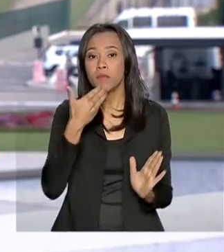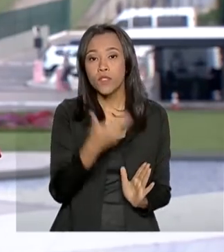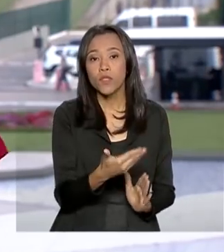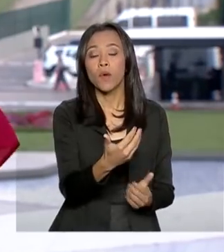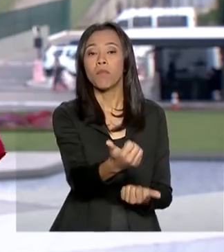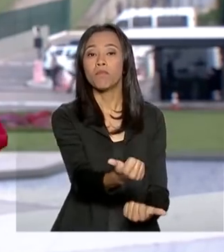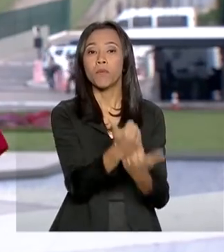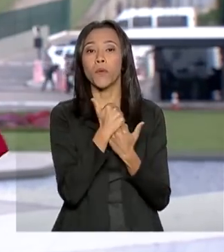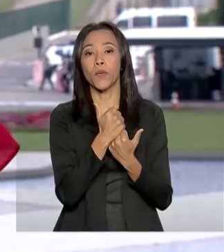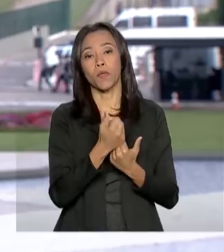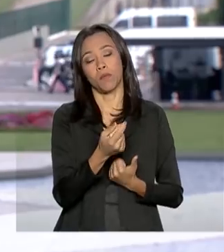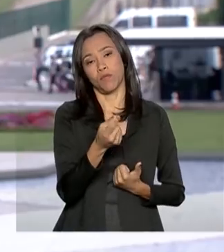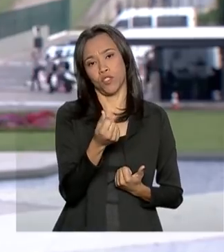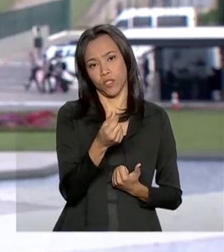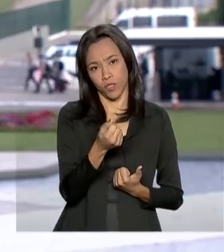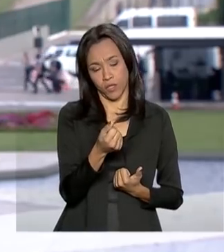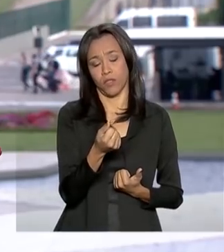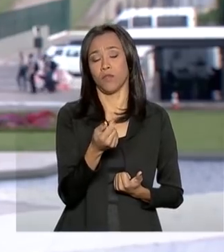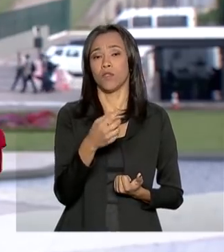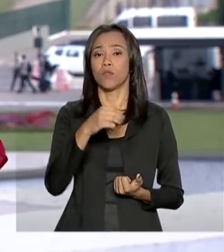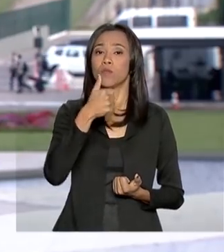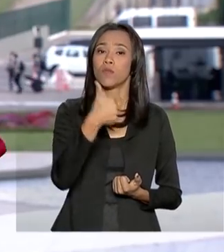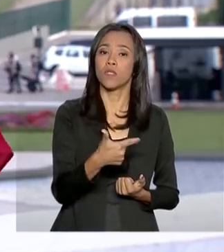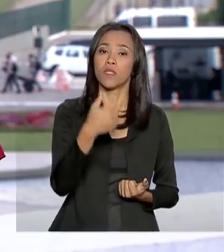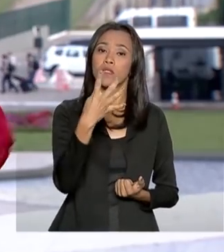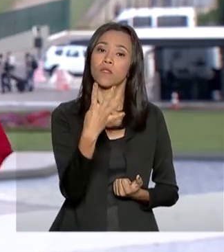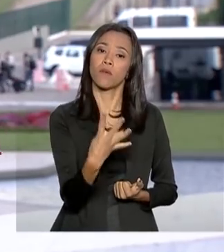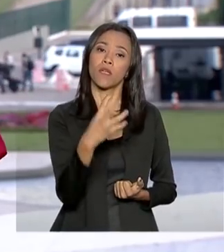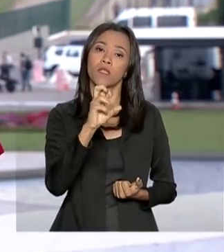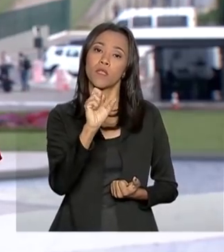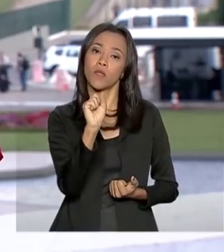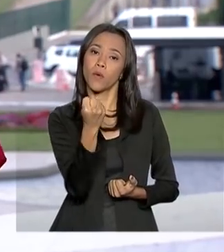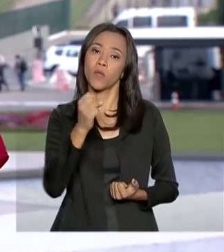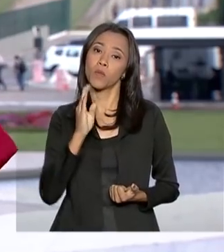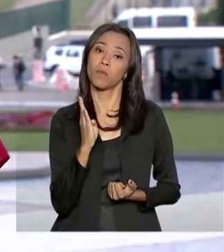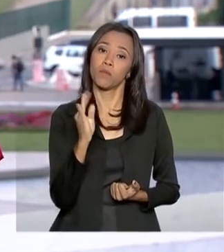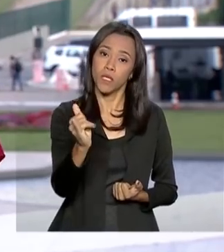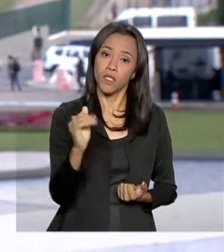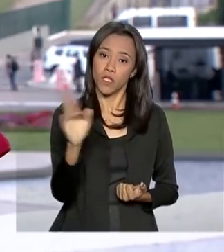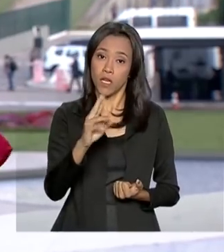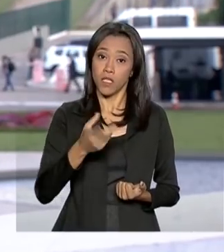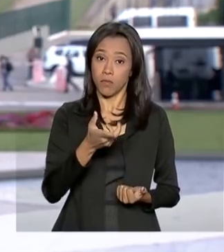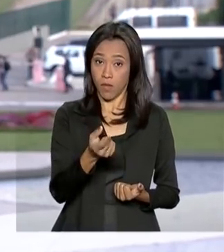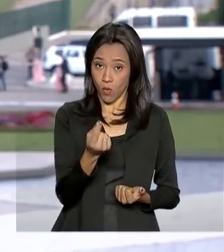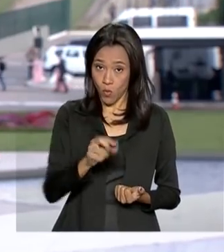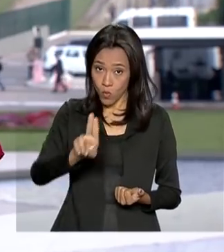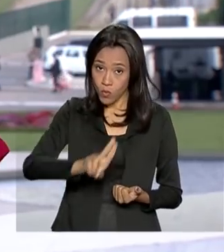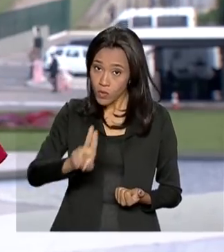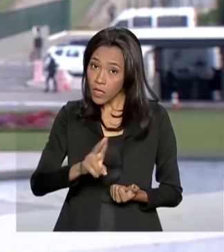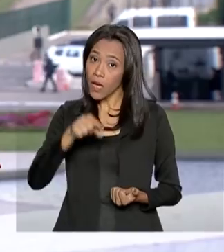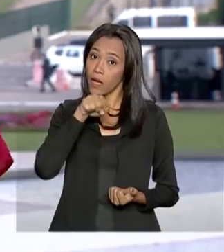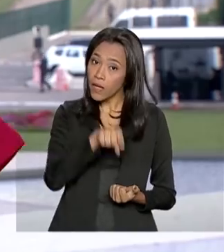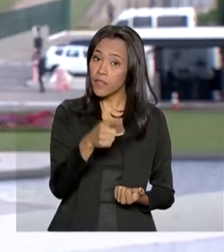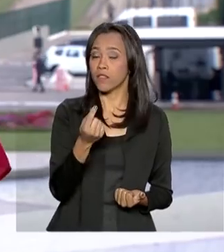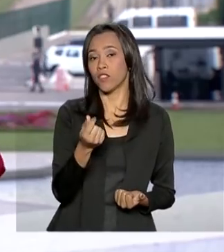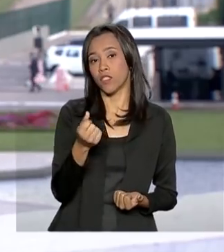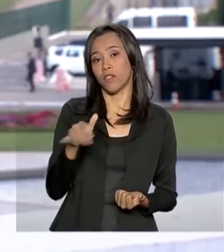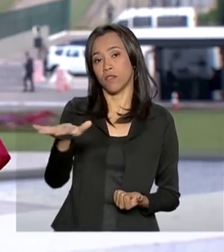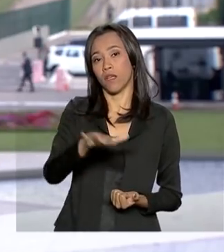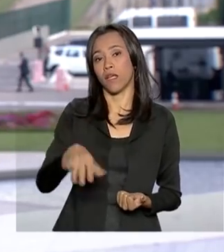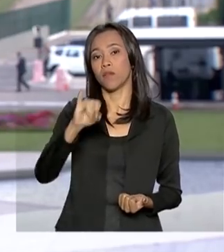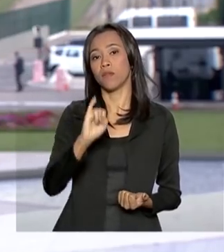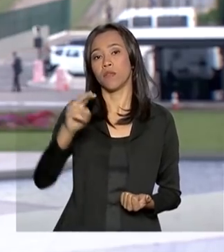crédito extra no valor de 248 bilhões de reais para quitar despesas correntes, em especial as previdenciárias.